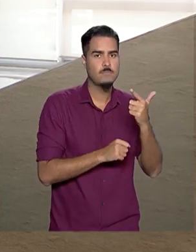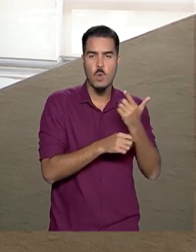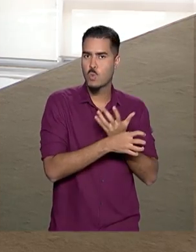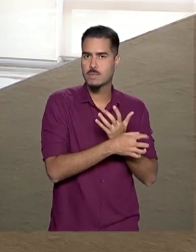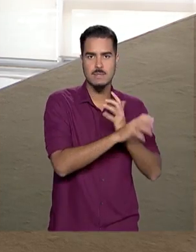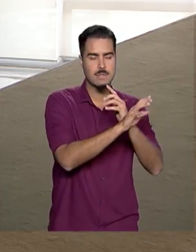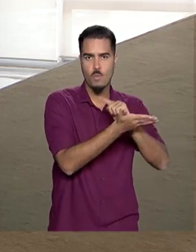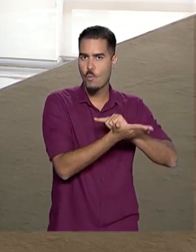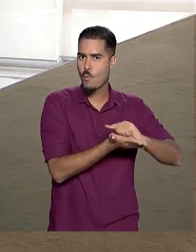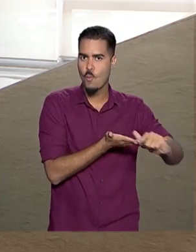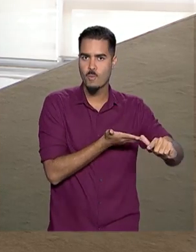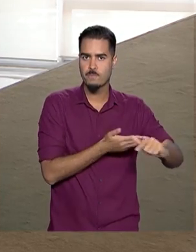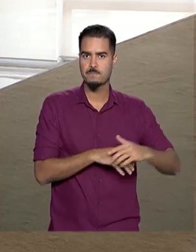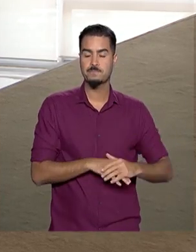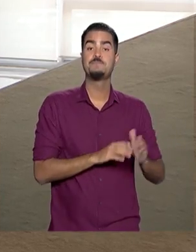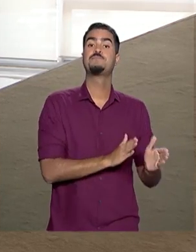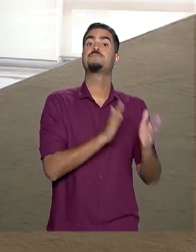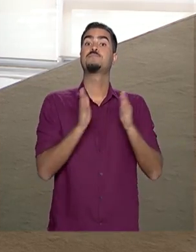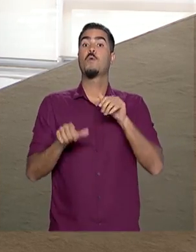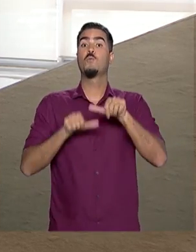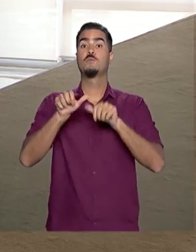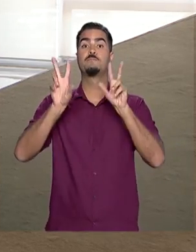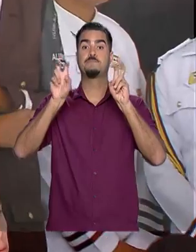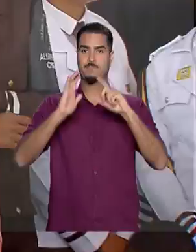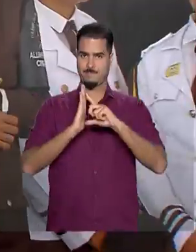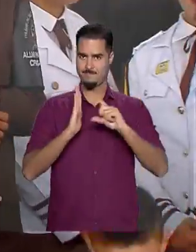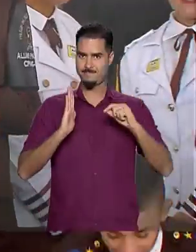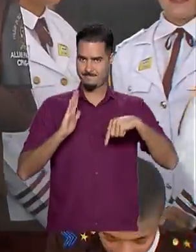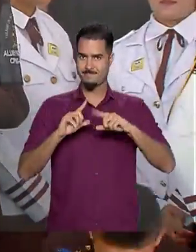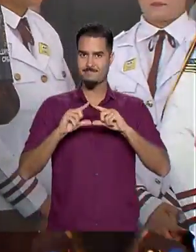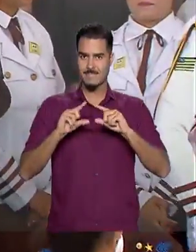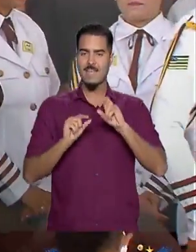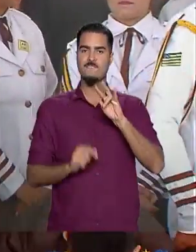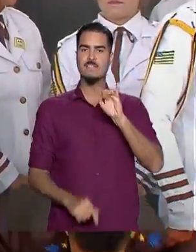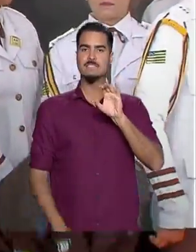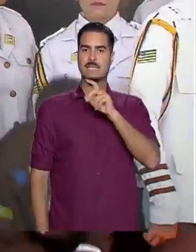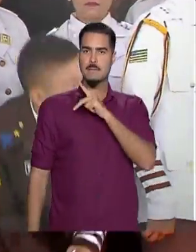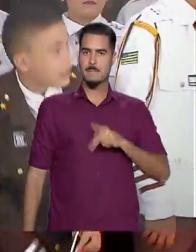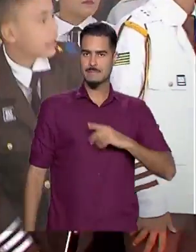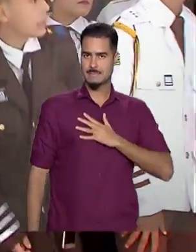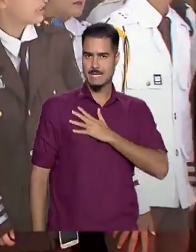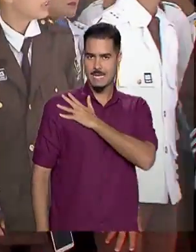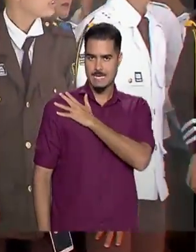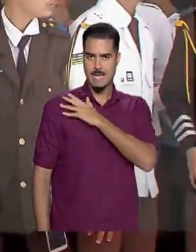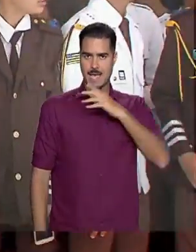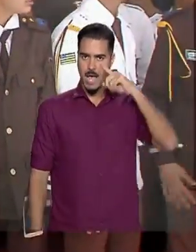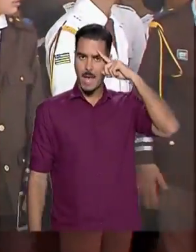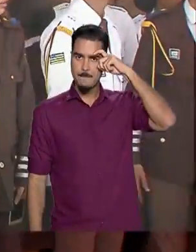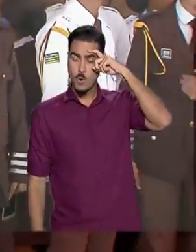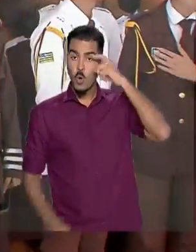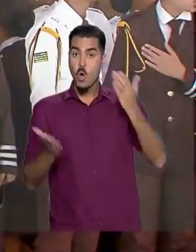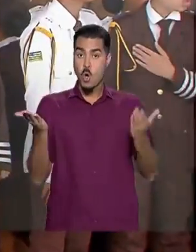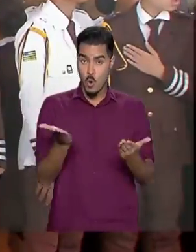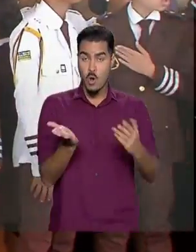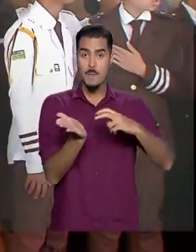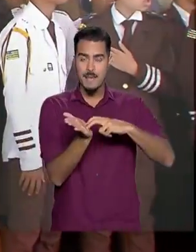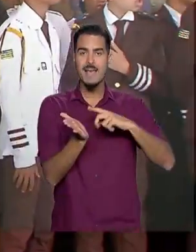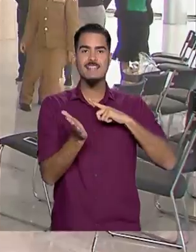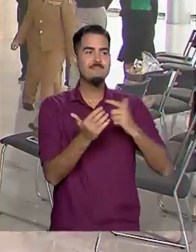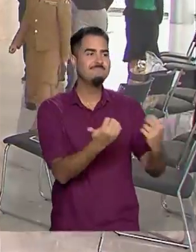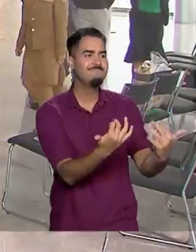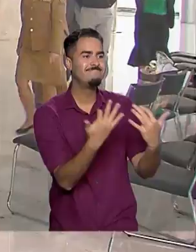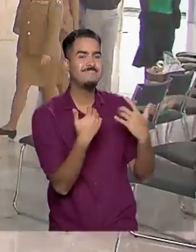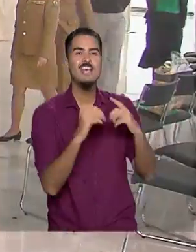Bom, e agora mudando de assunto, aqui em Brasília, no Palácio do Planalto, o vice-presidente da República, Milton Mourão, recebeu essa manhã alunos do